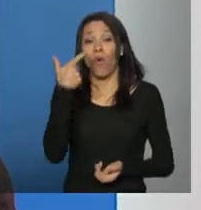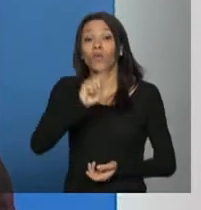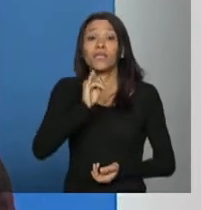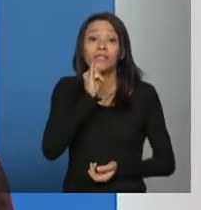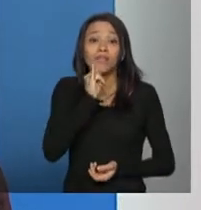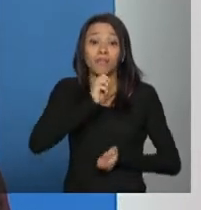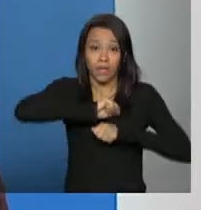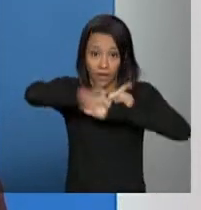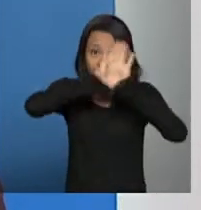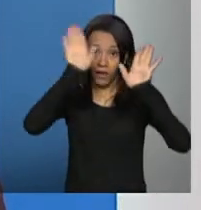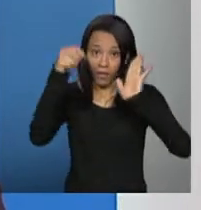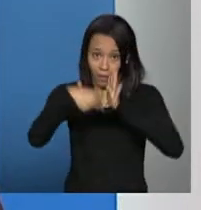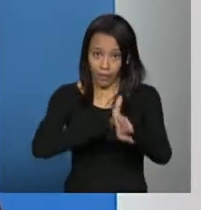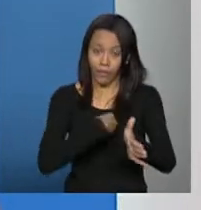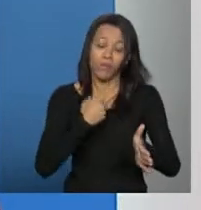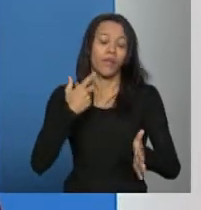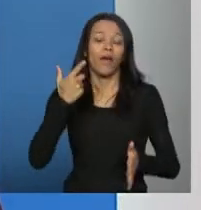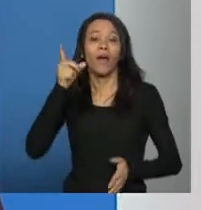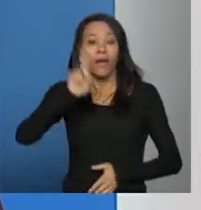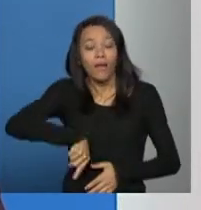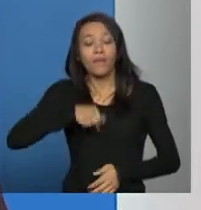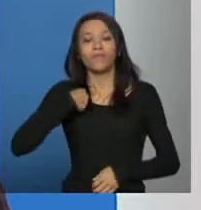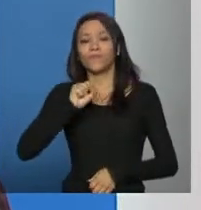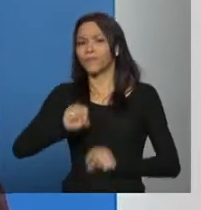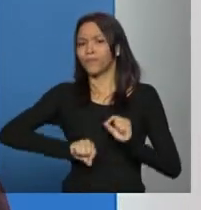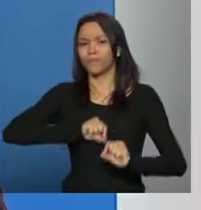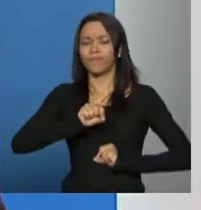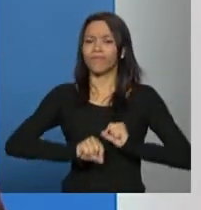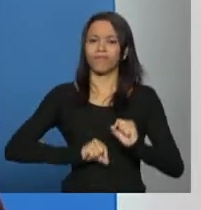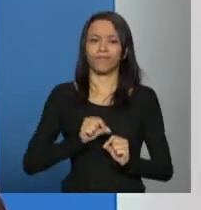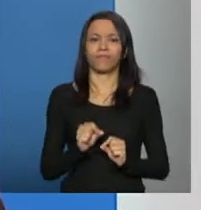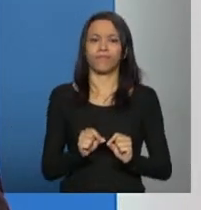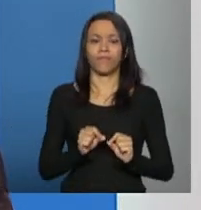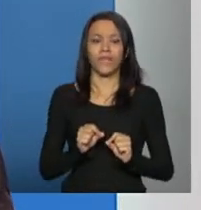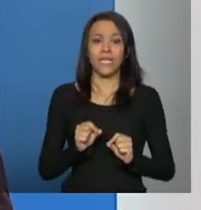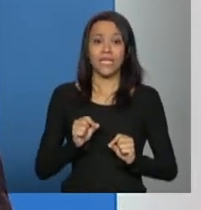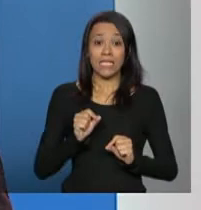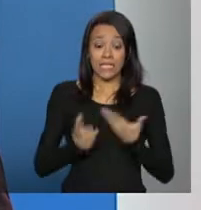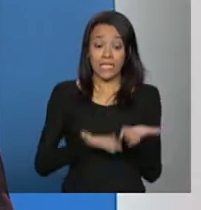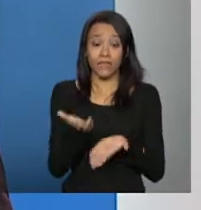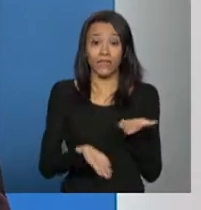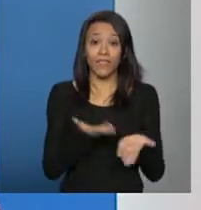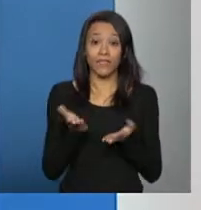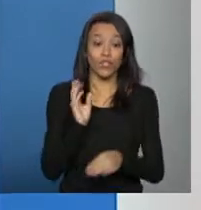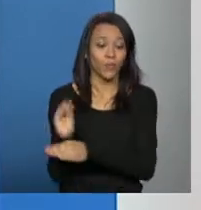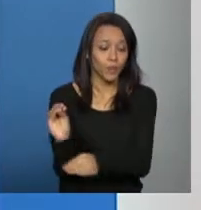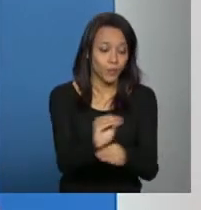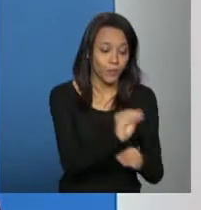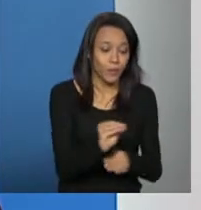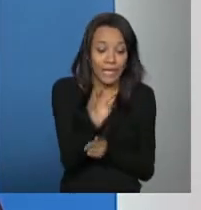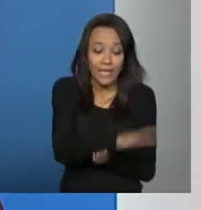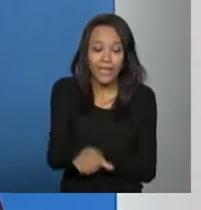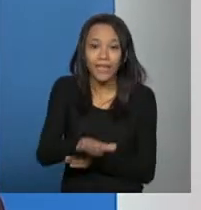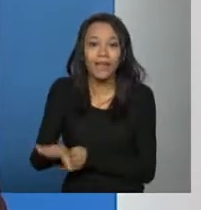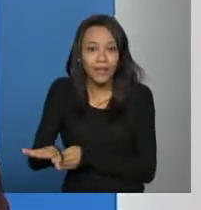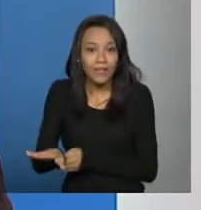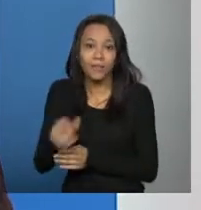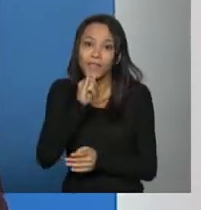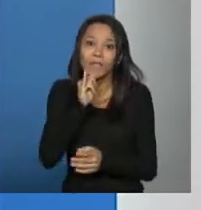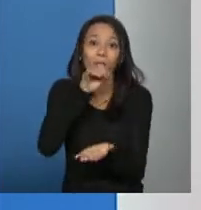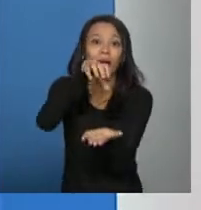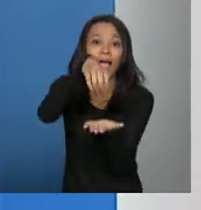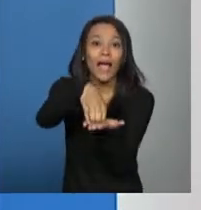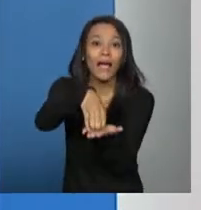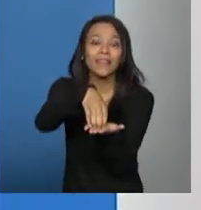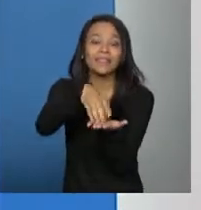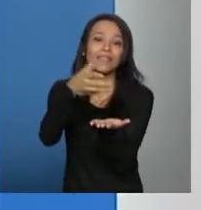pergunta é também nos serviços de acolhimento para criança na modalidade de casalar então você